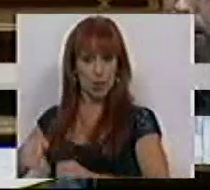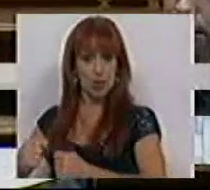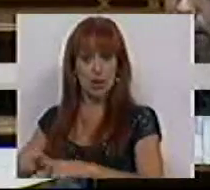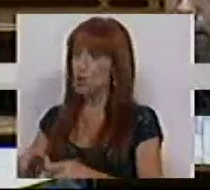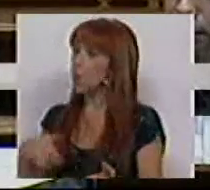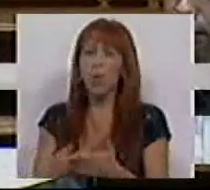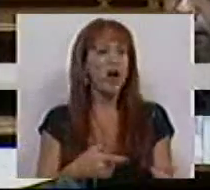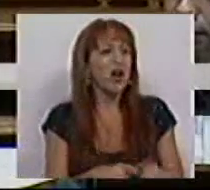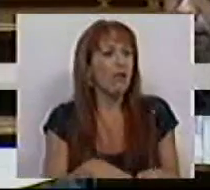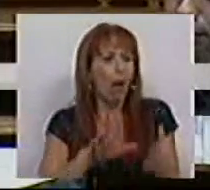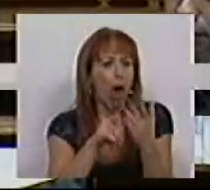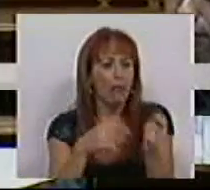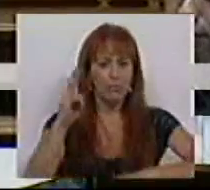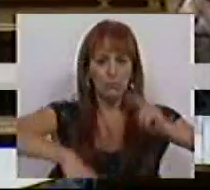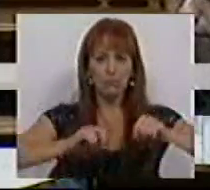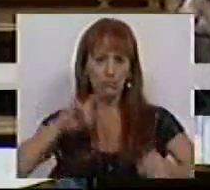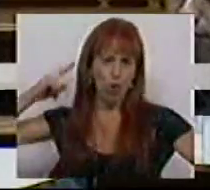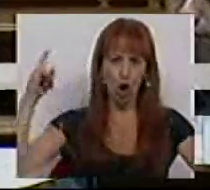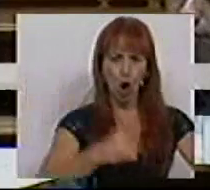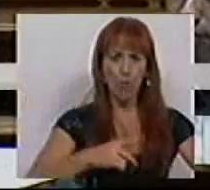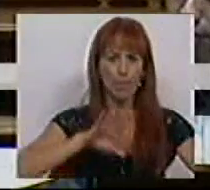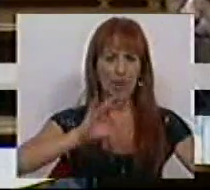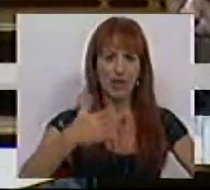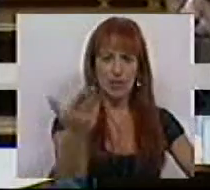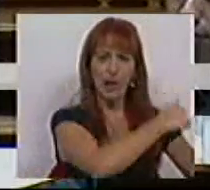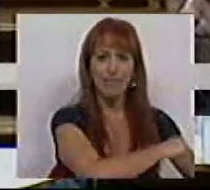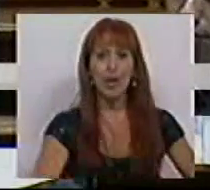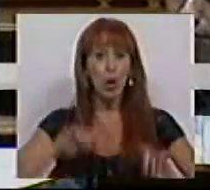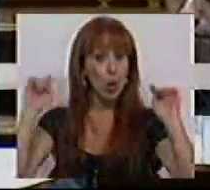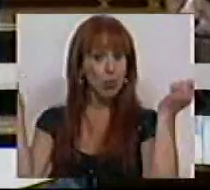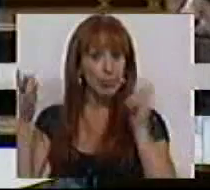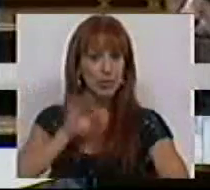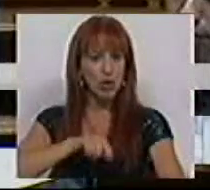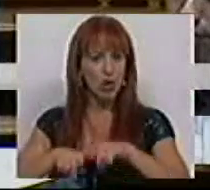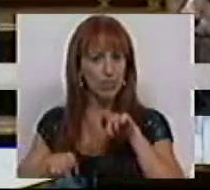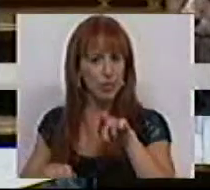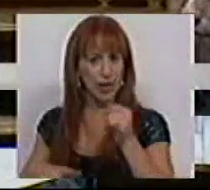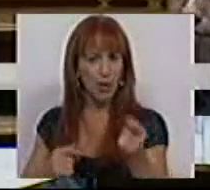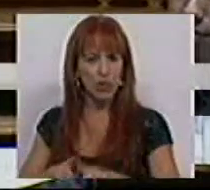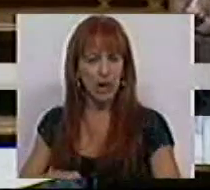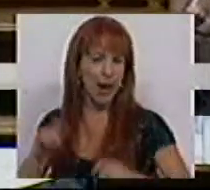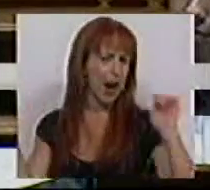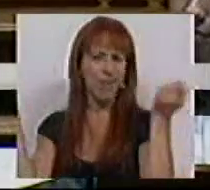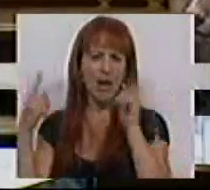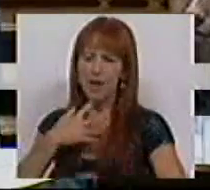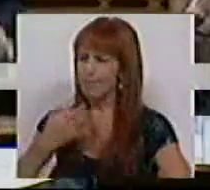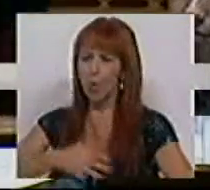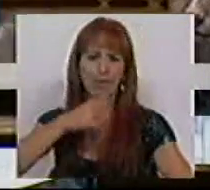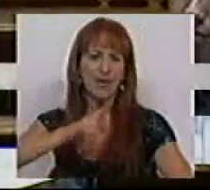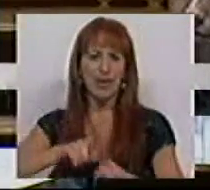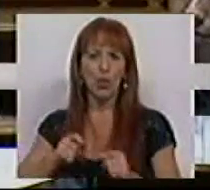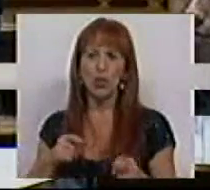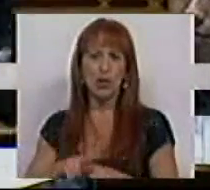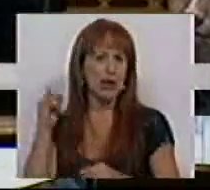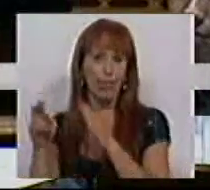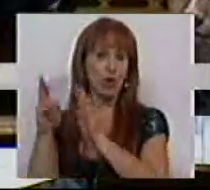e não vem do esbulho fiscal que foi imposto a este país? O populismo, senhores deputados, é fazer uma campanha inteira a dizer que não